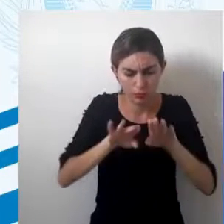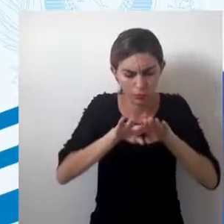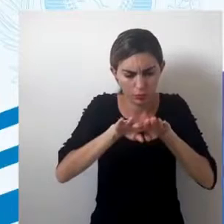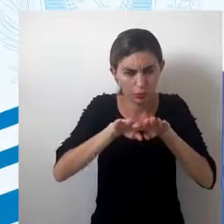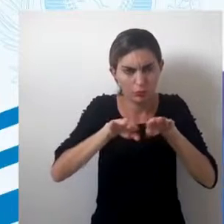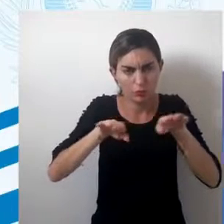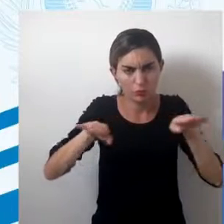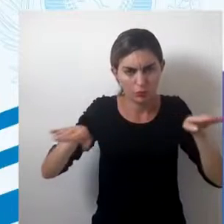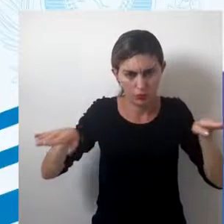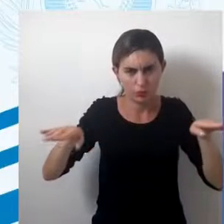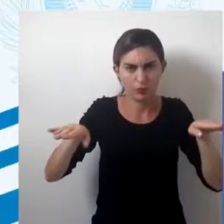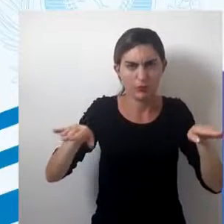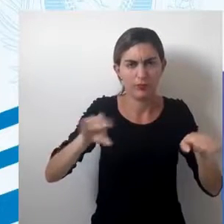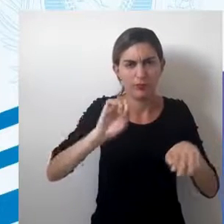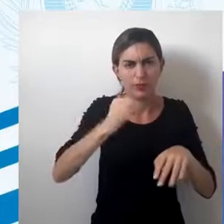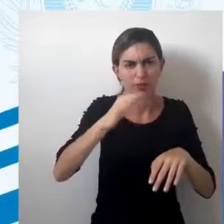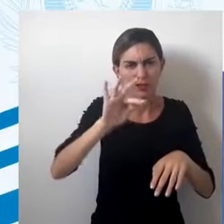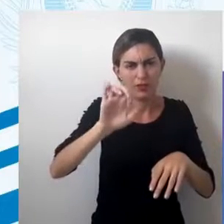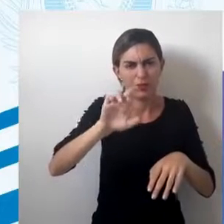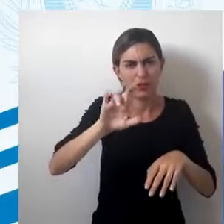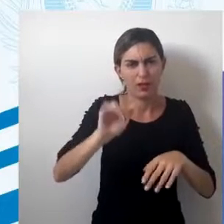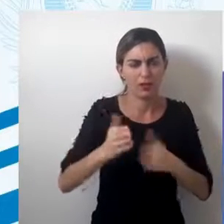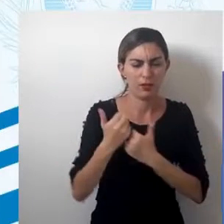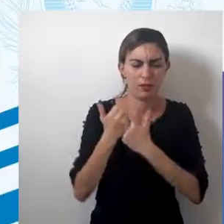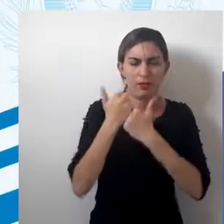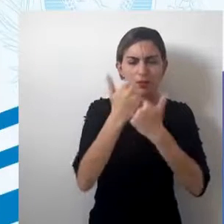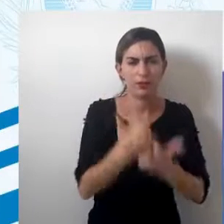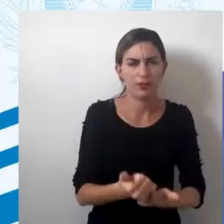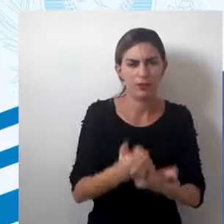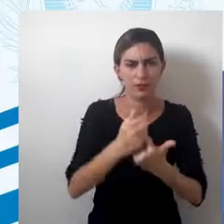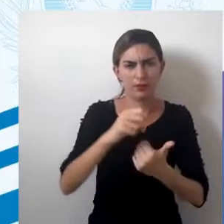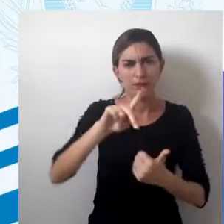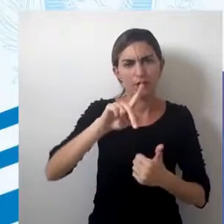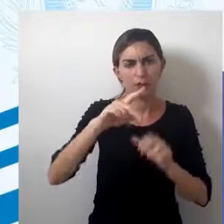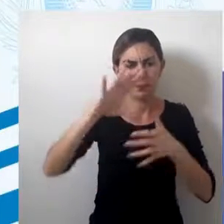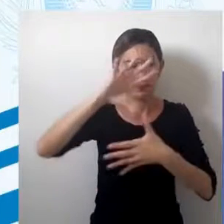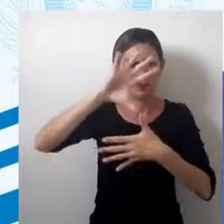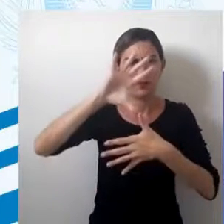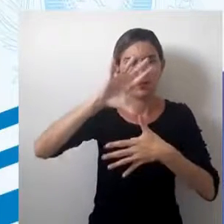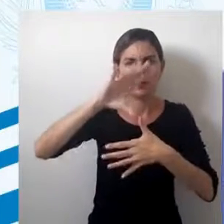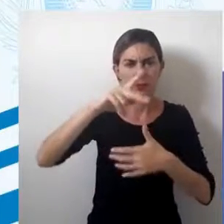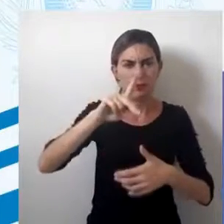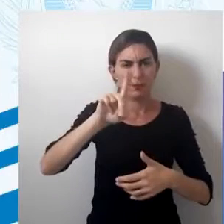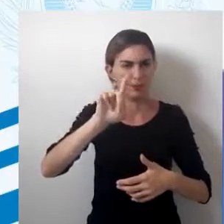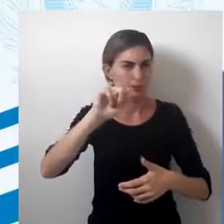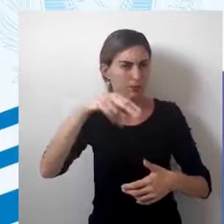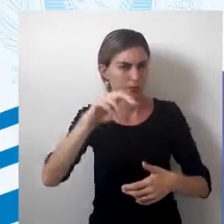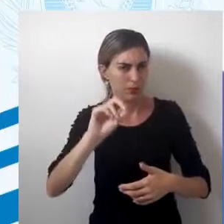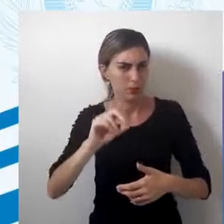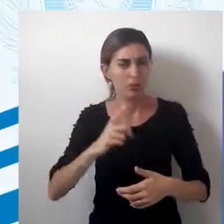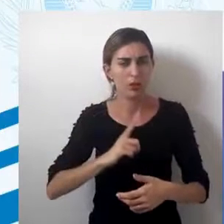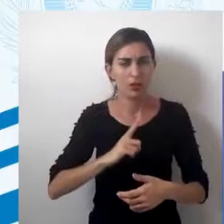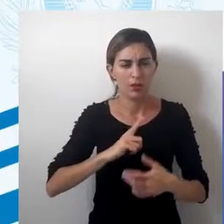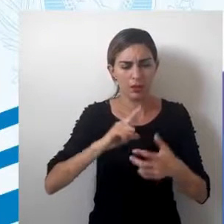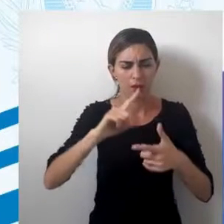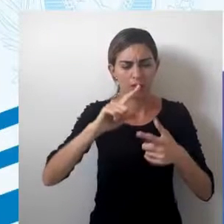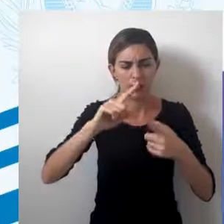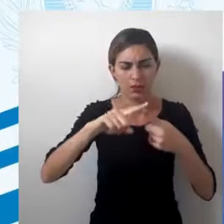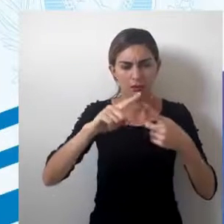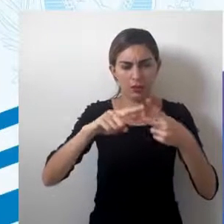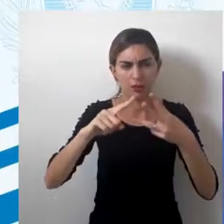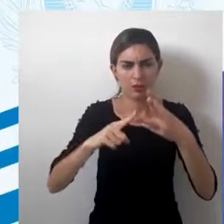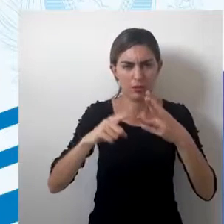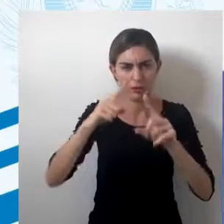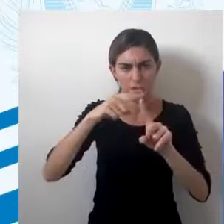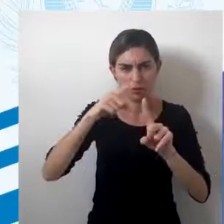que no caso é a superfície esférica da Terra, é representada num plano, ou seja, num mapa plano. Então, a gente tem três tipos de